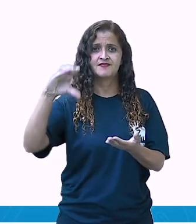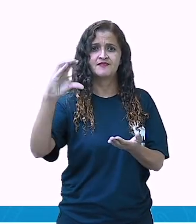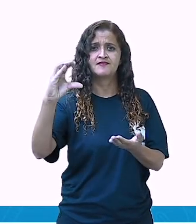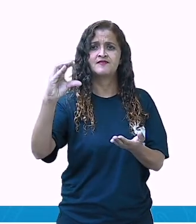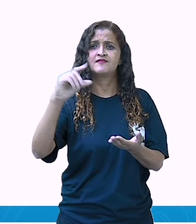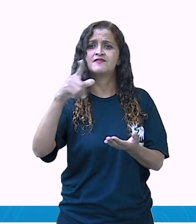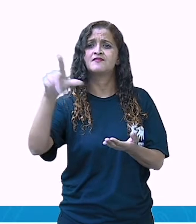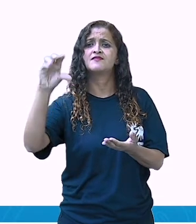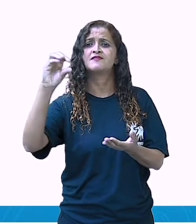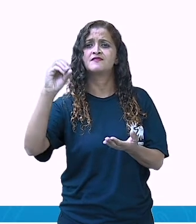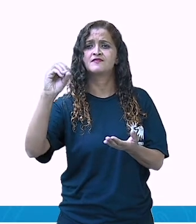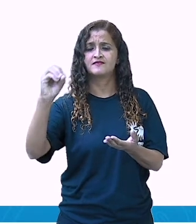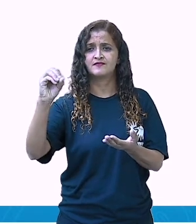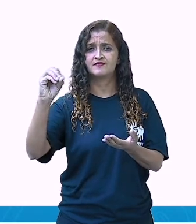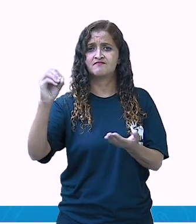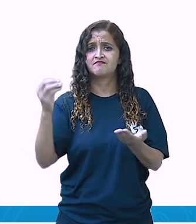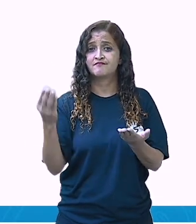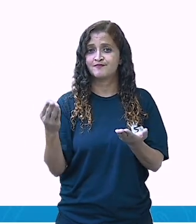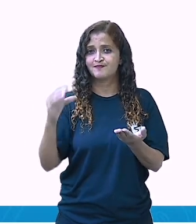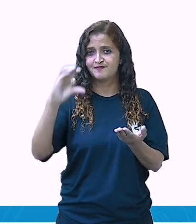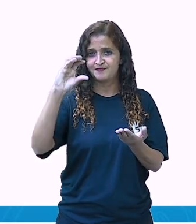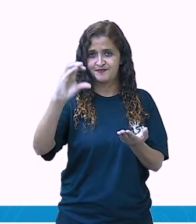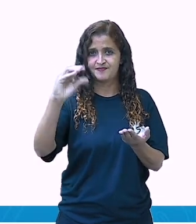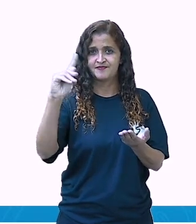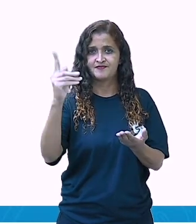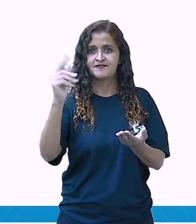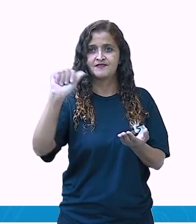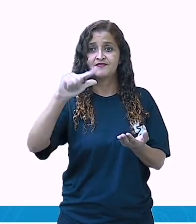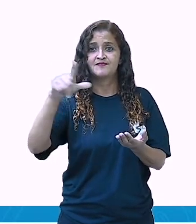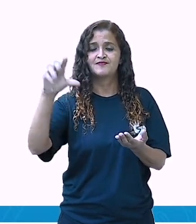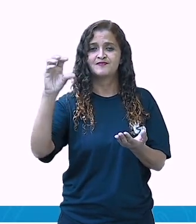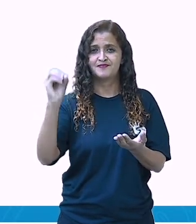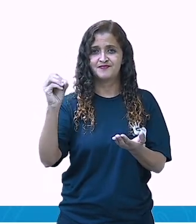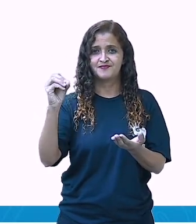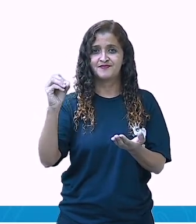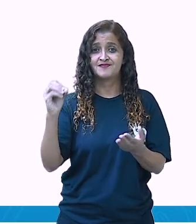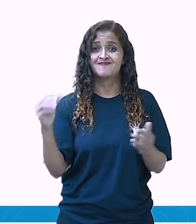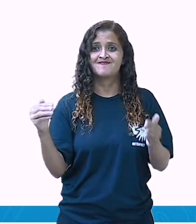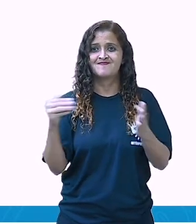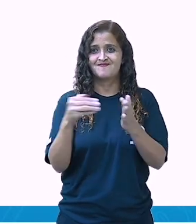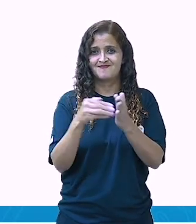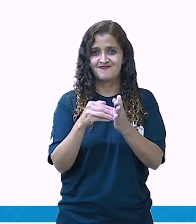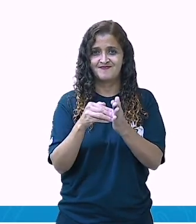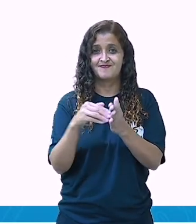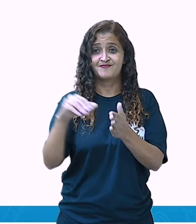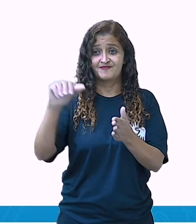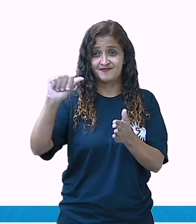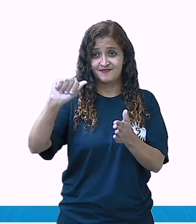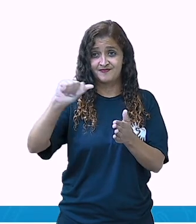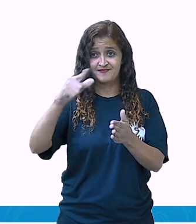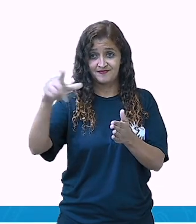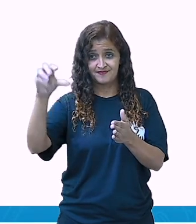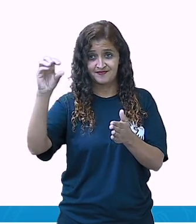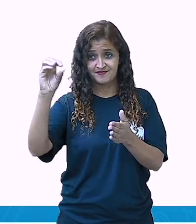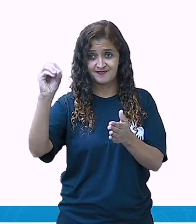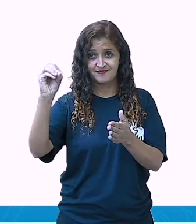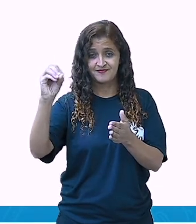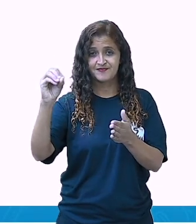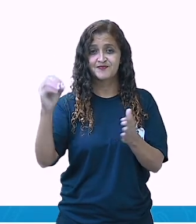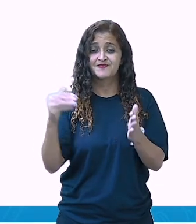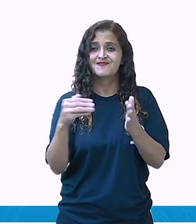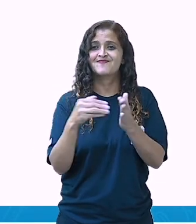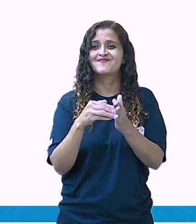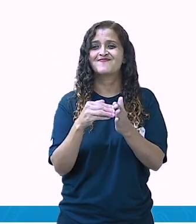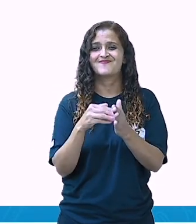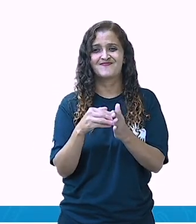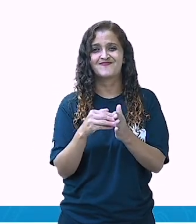Qual palavra que rima com canção? Chão. Porque termina aqui, A um. Está vendo? A terminação